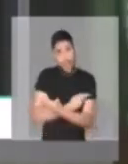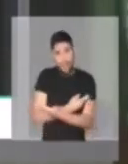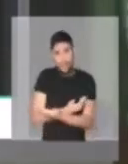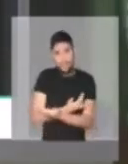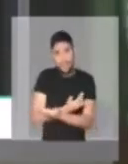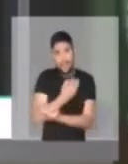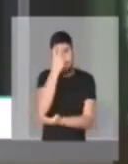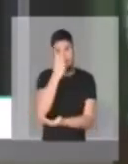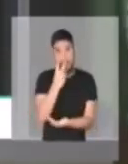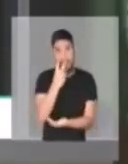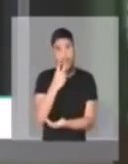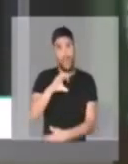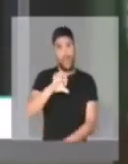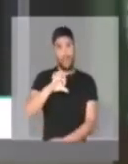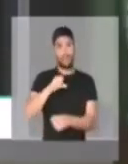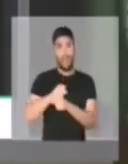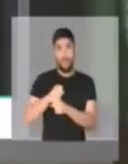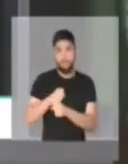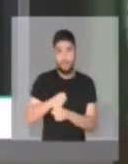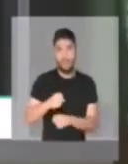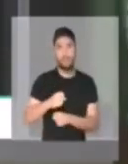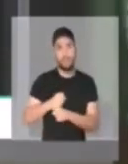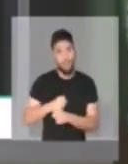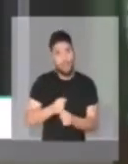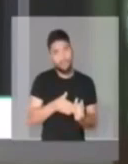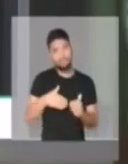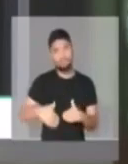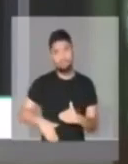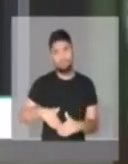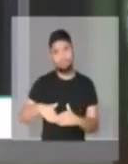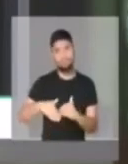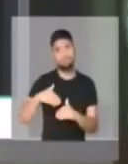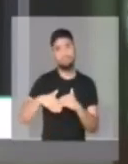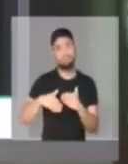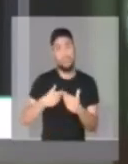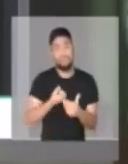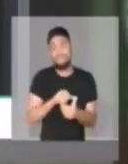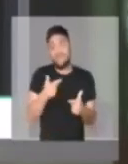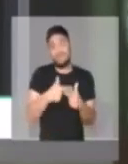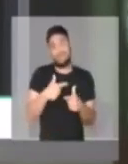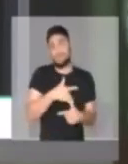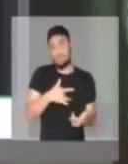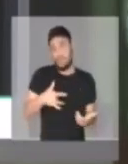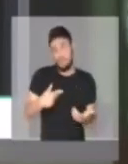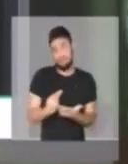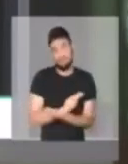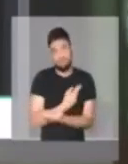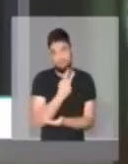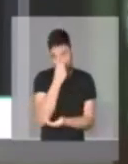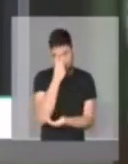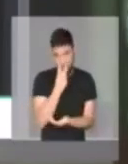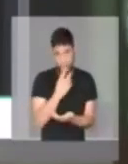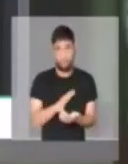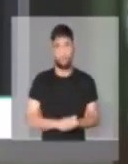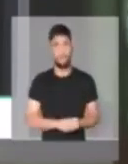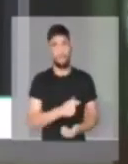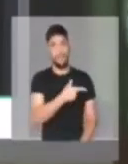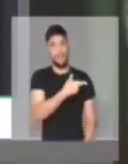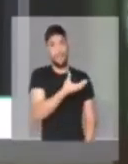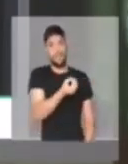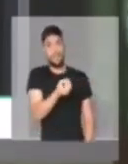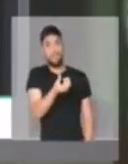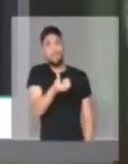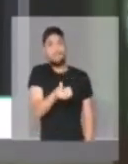anos de muita luta contra vários problemas que me aconteceram. No ano de 2006, eu comecei a